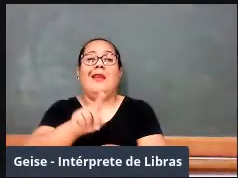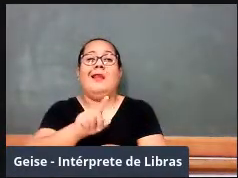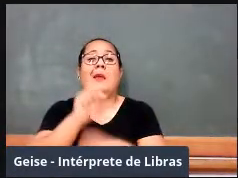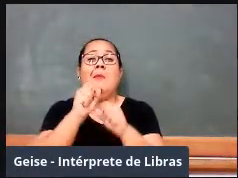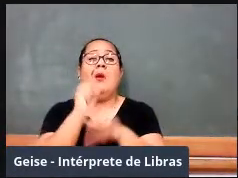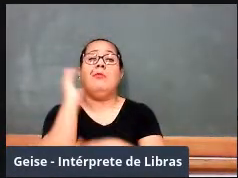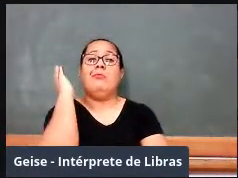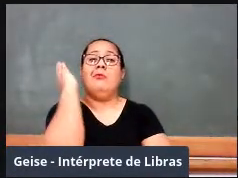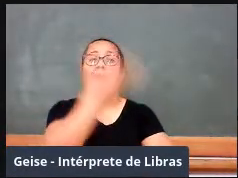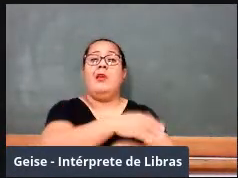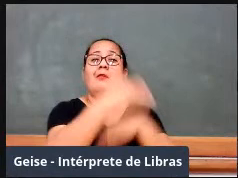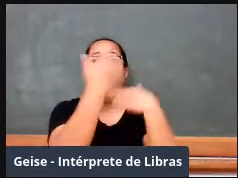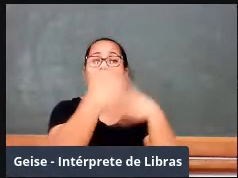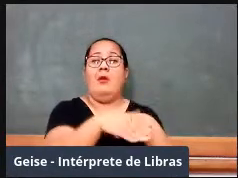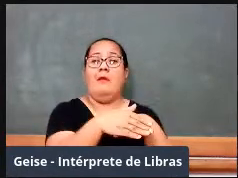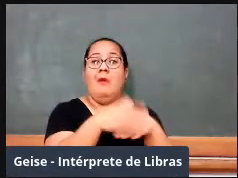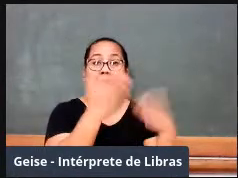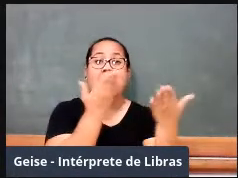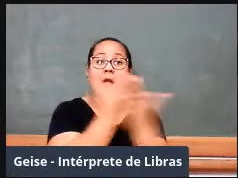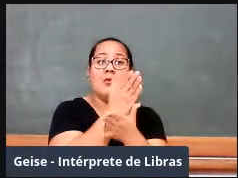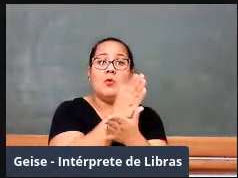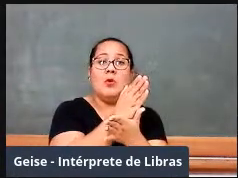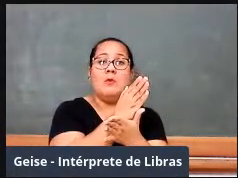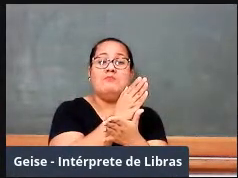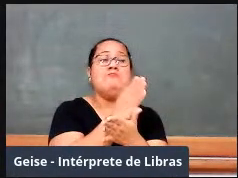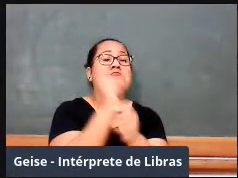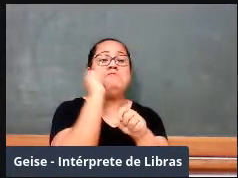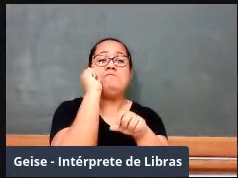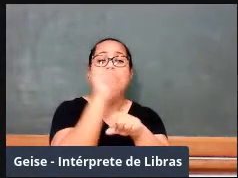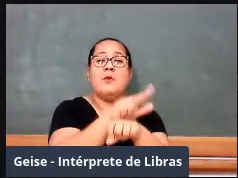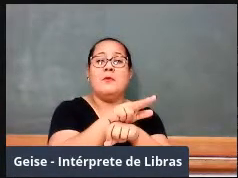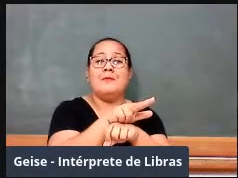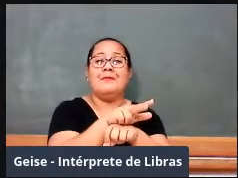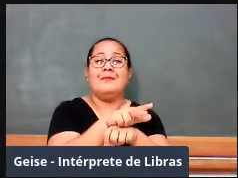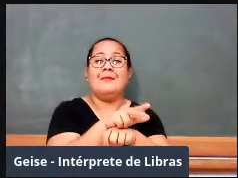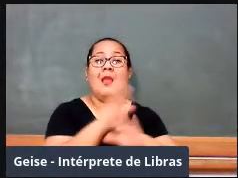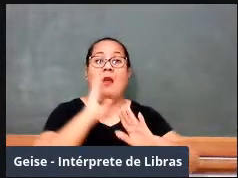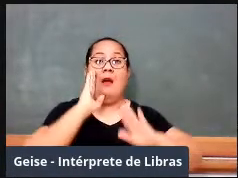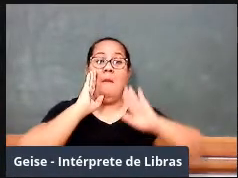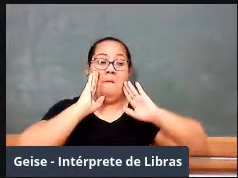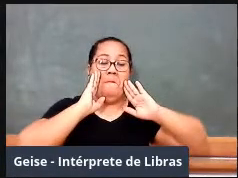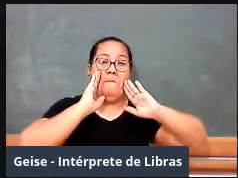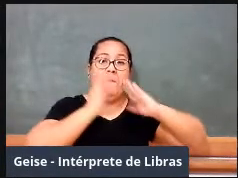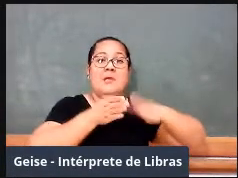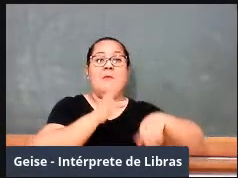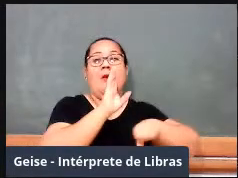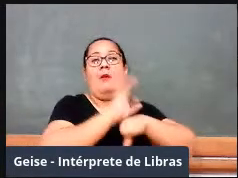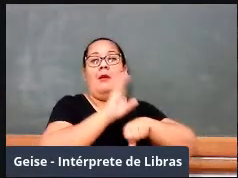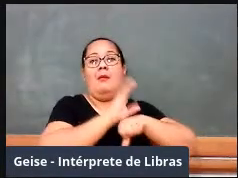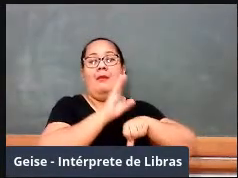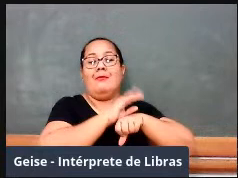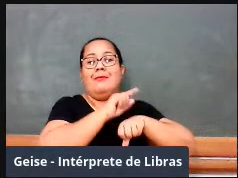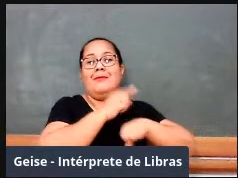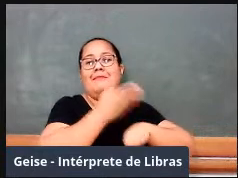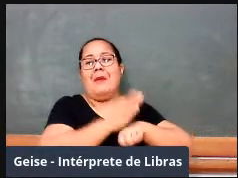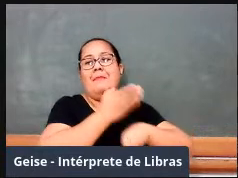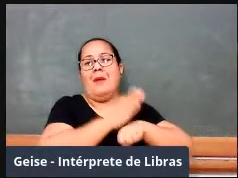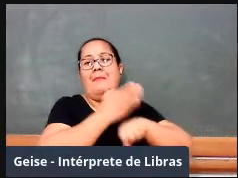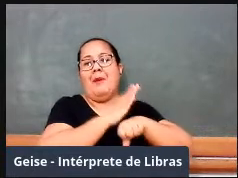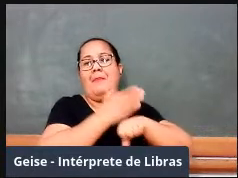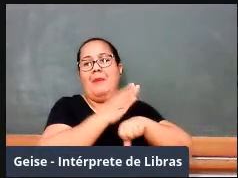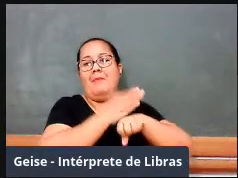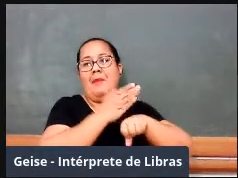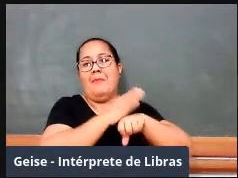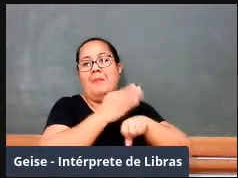entra. Então, proliferavam-se os cursinhos. O cursinho vestibular é mais antigo do que o